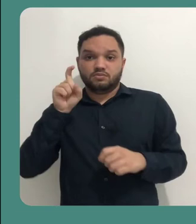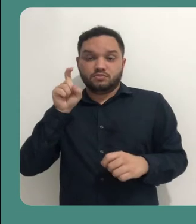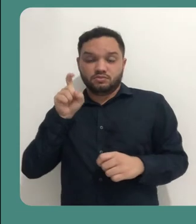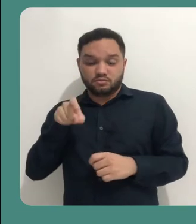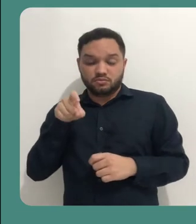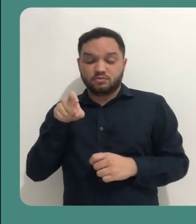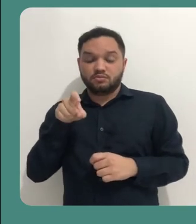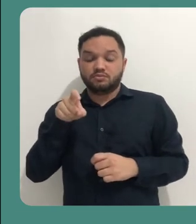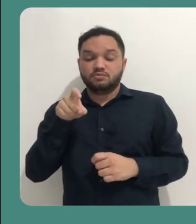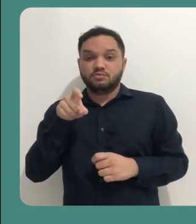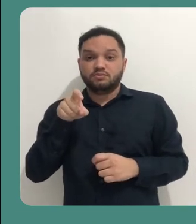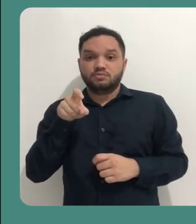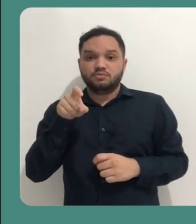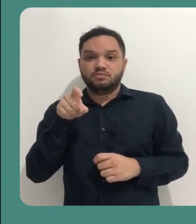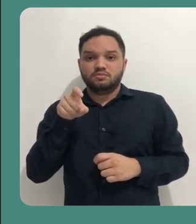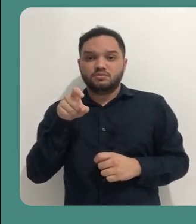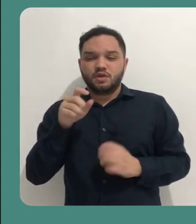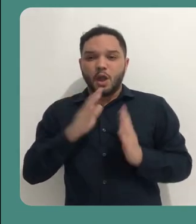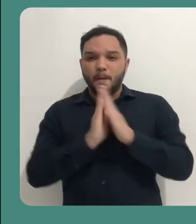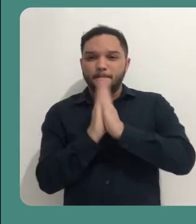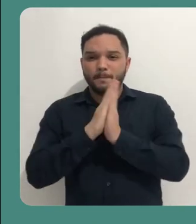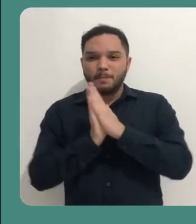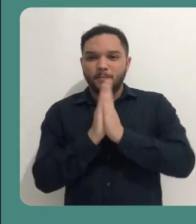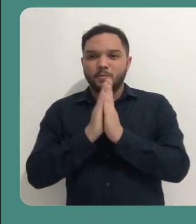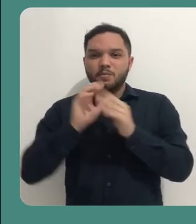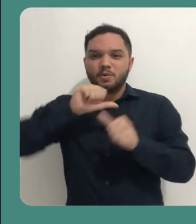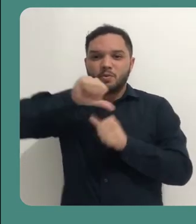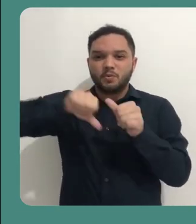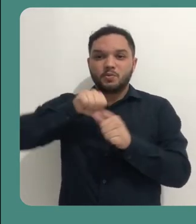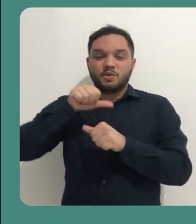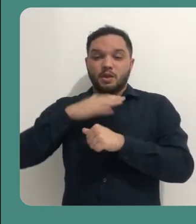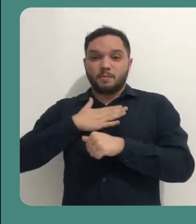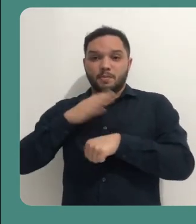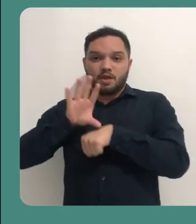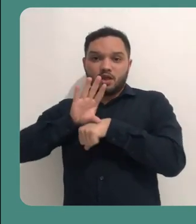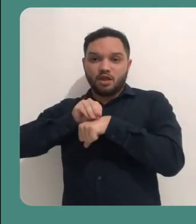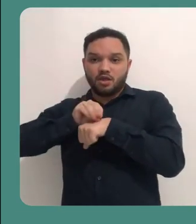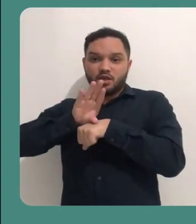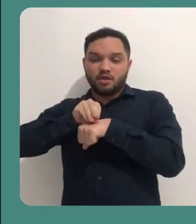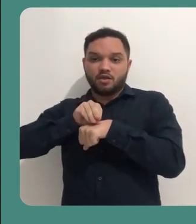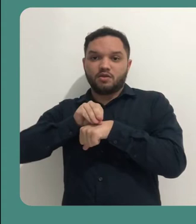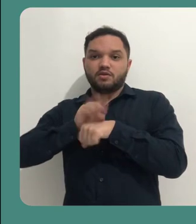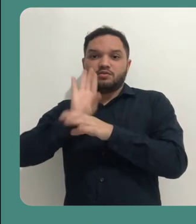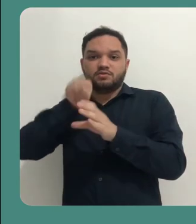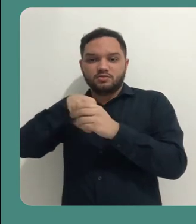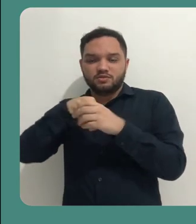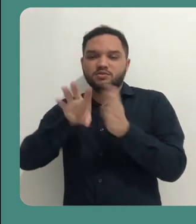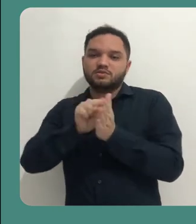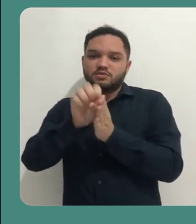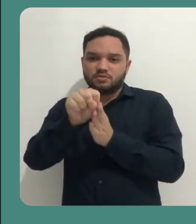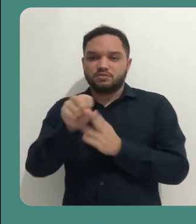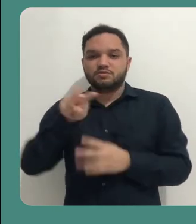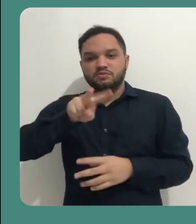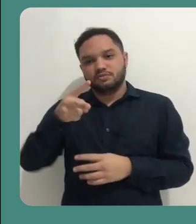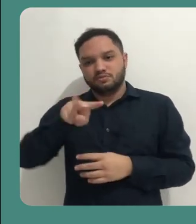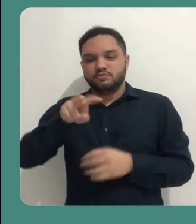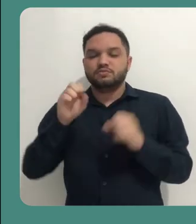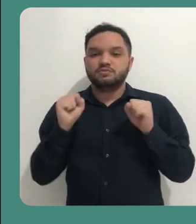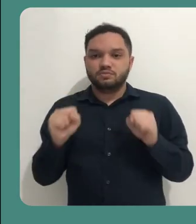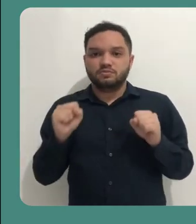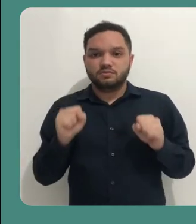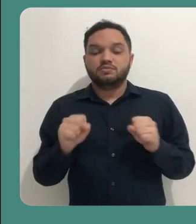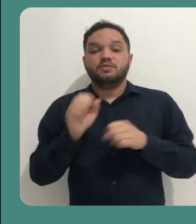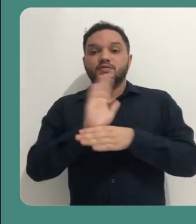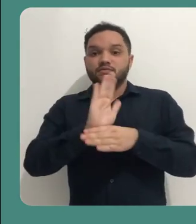aqui neste bonequinho, eu posso alterar para uma foto que eu tenha, por exemplo, vinculada à minha conta Google. Então eu posso alterar entre